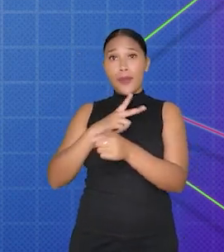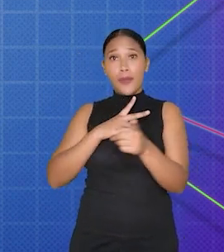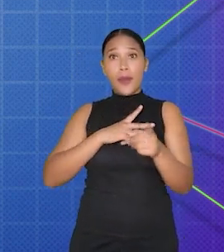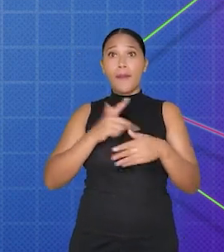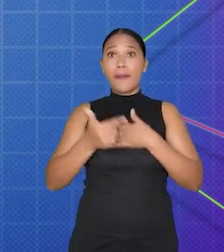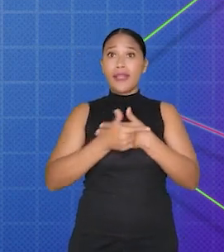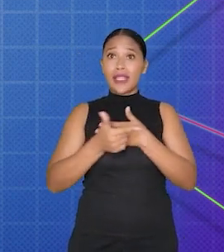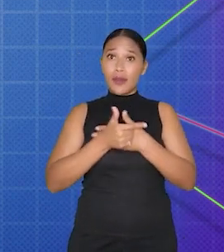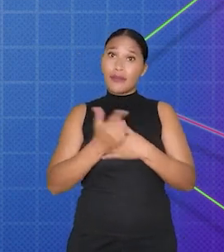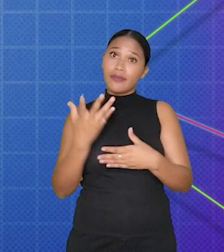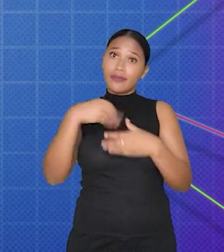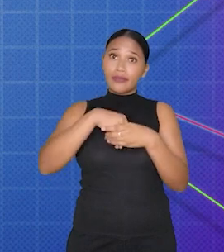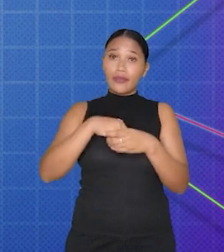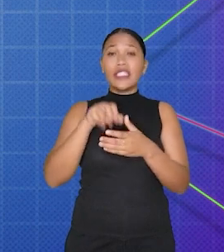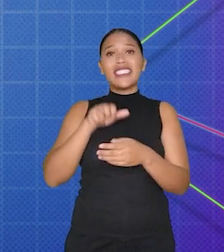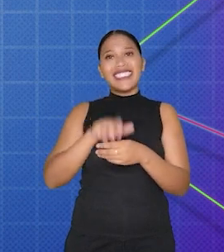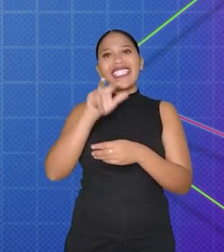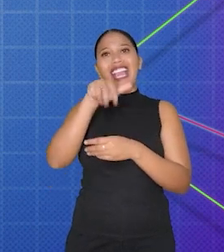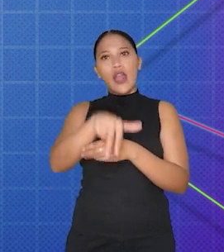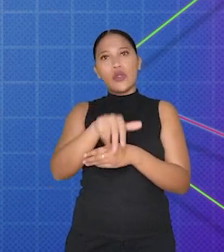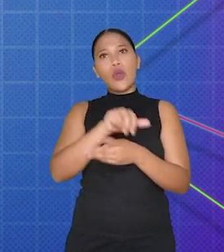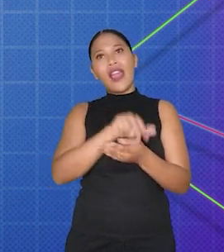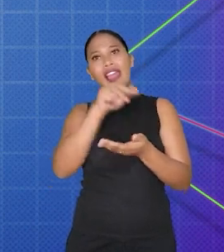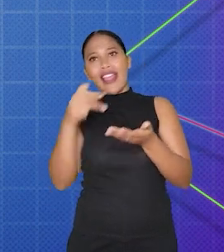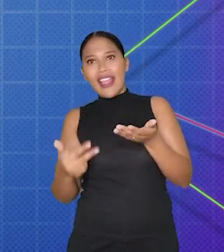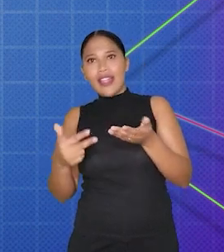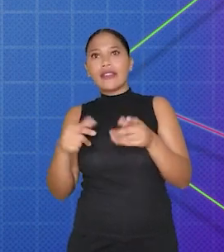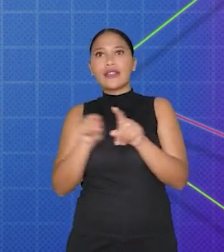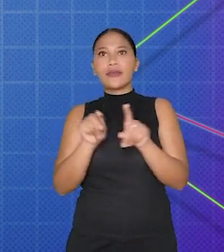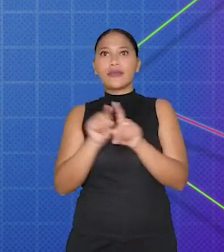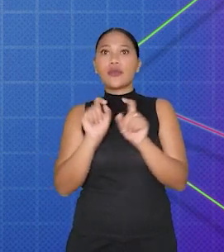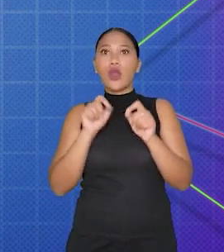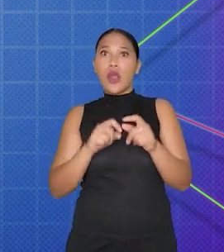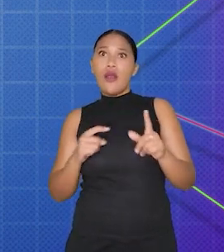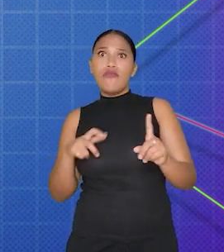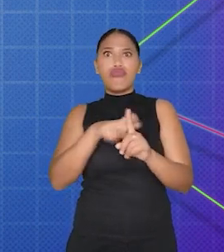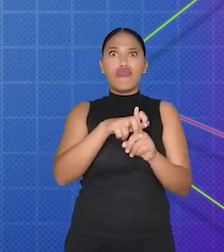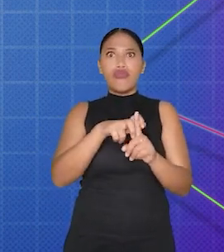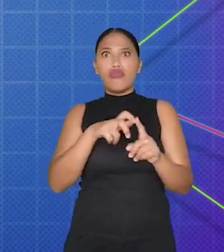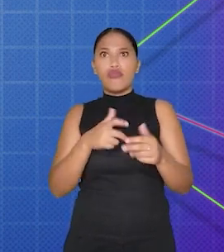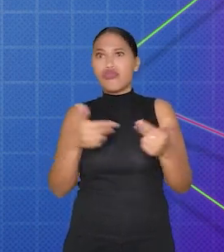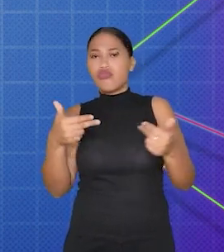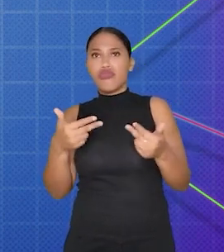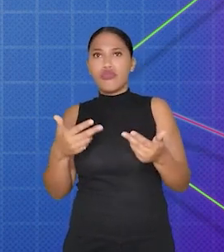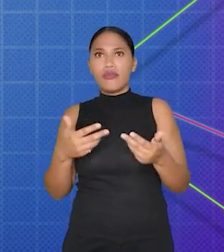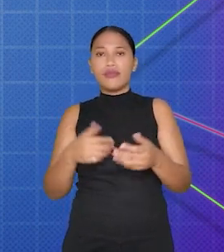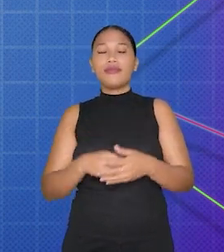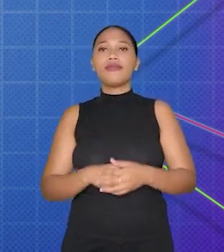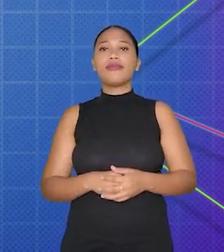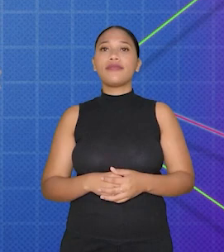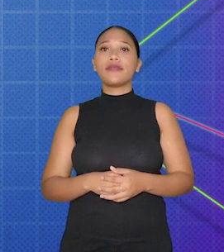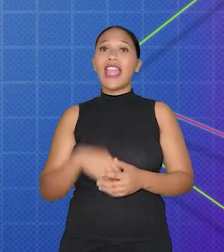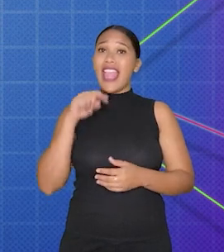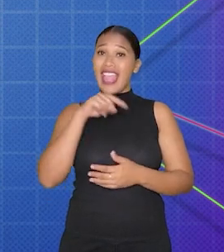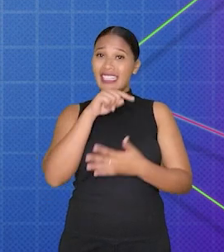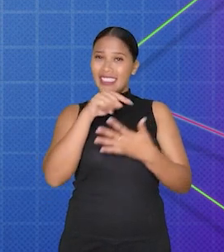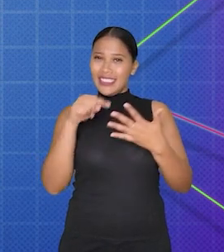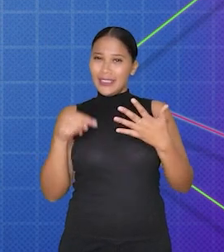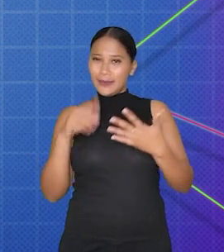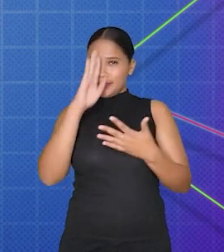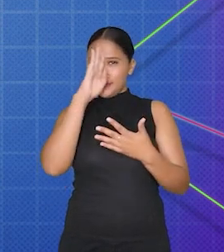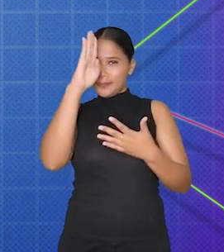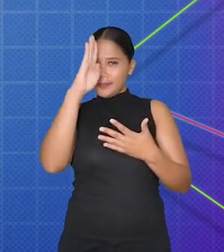personagens em plataformas, incluindo saltos, quedas e detecção de colisão com superfícies. Além desses